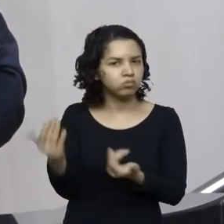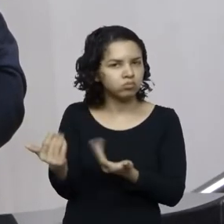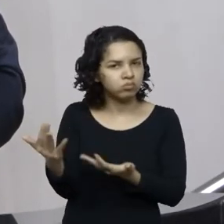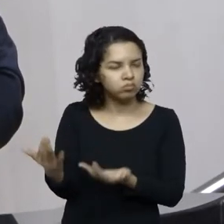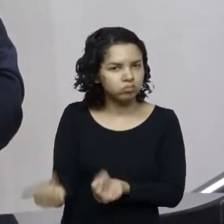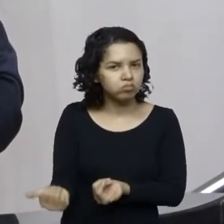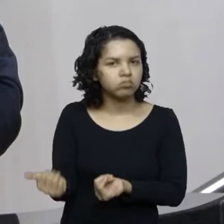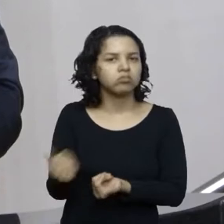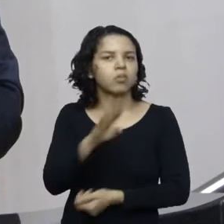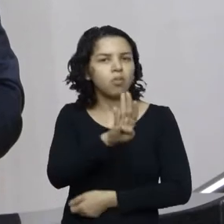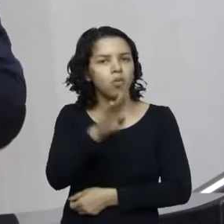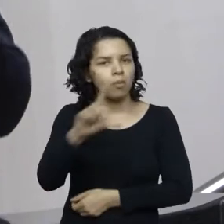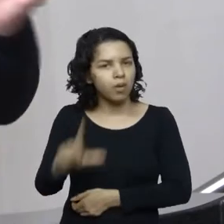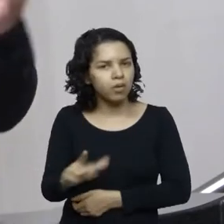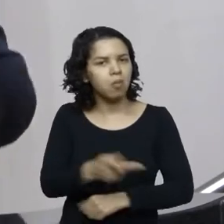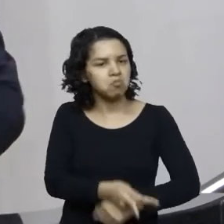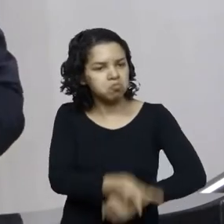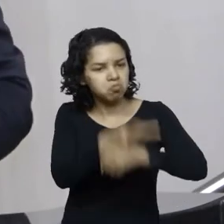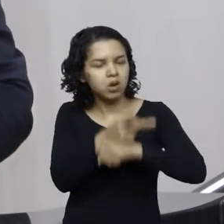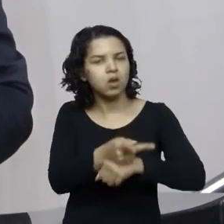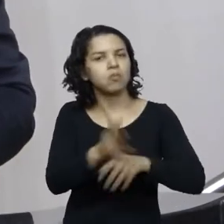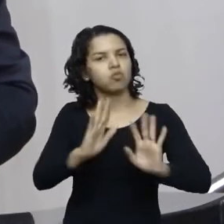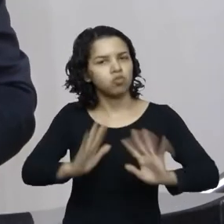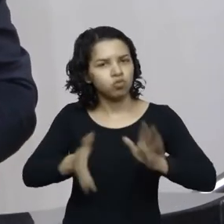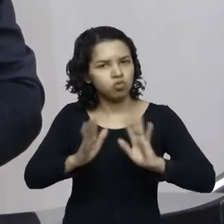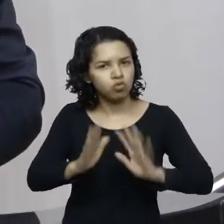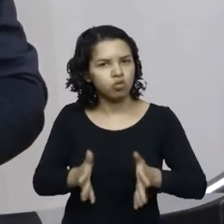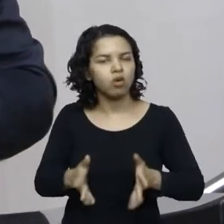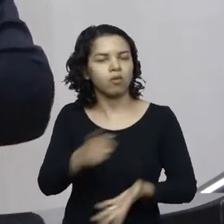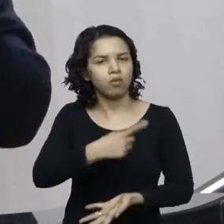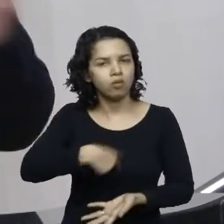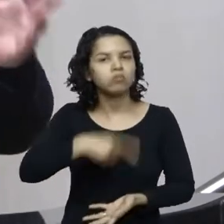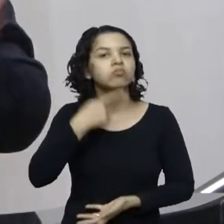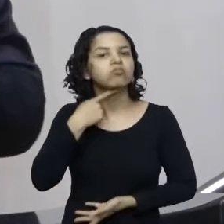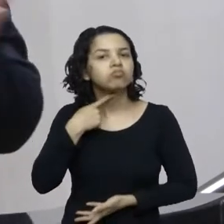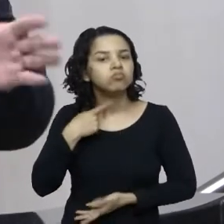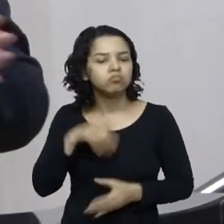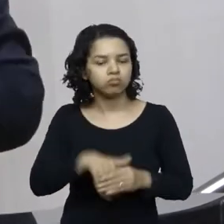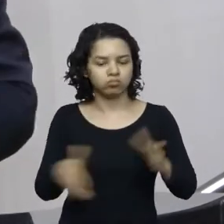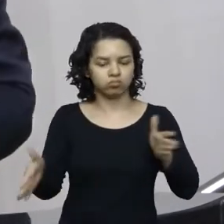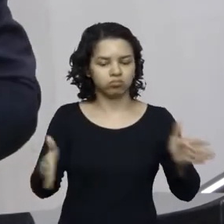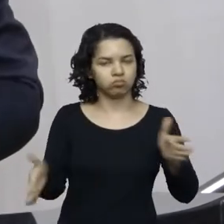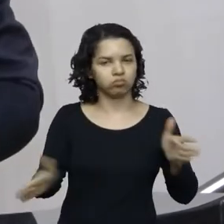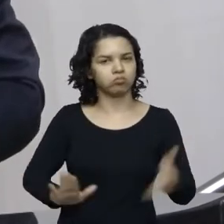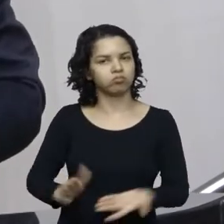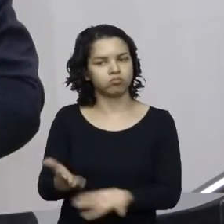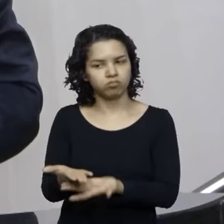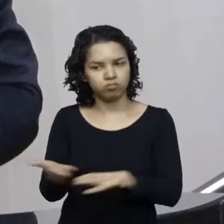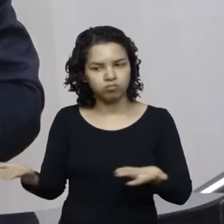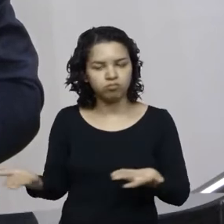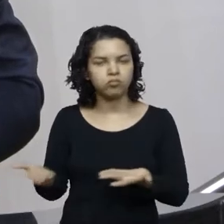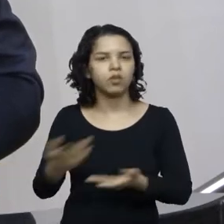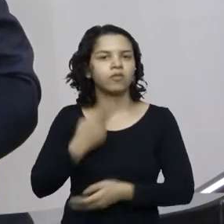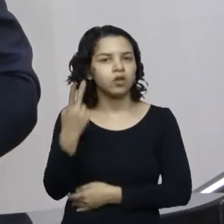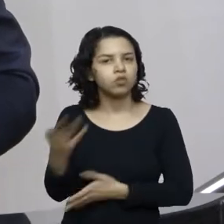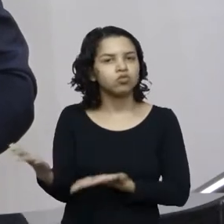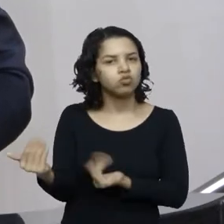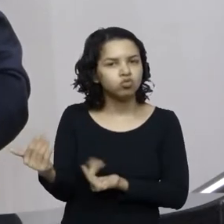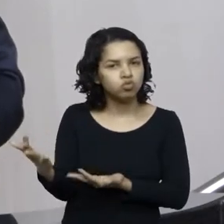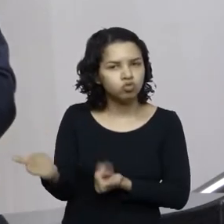das mais diversas formas. Eu quero desejar êxito a essa legislatura, aos vereadores e vereadoras mirins titulares e suplentes